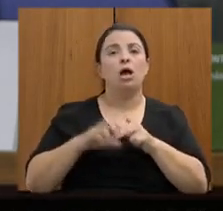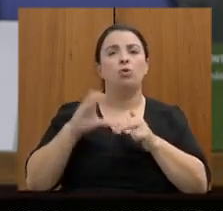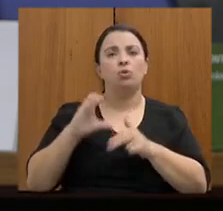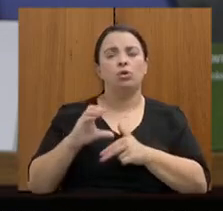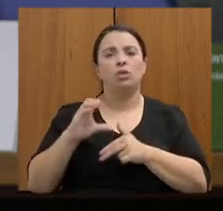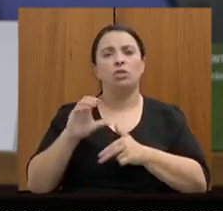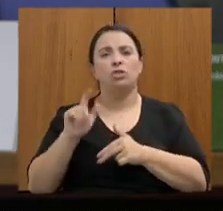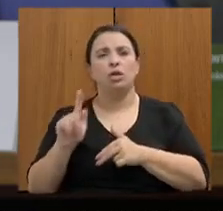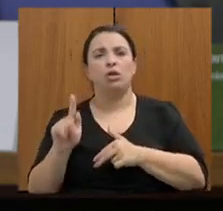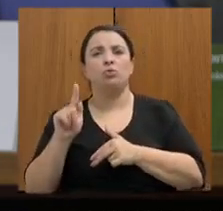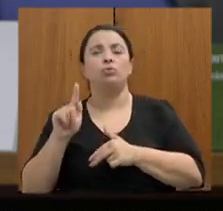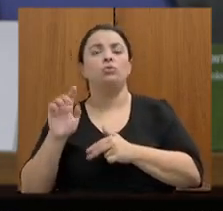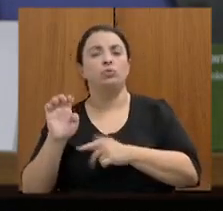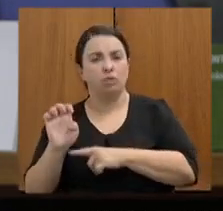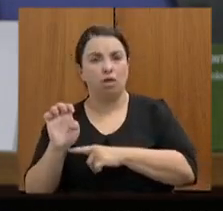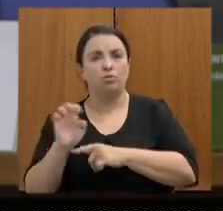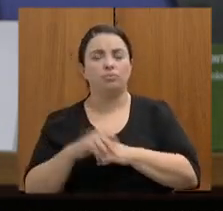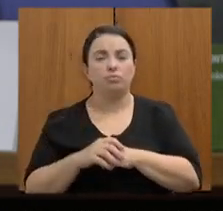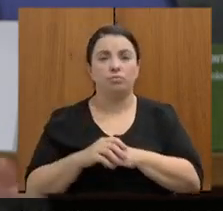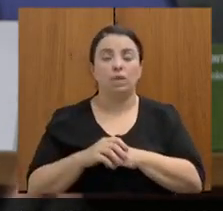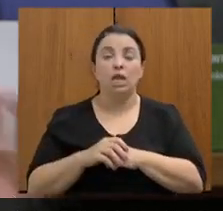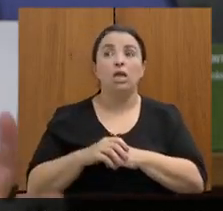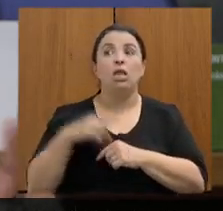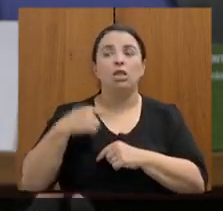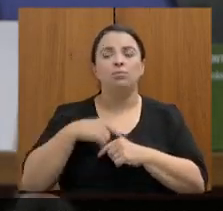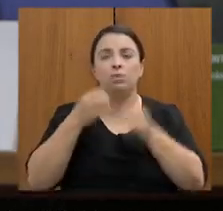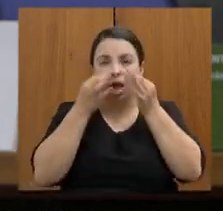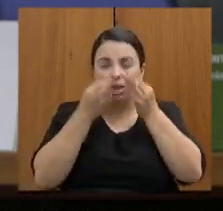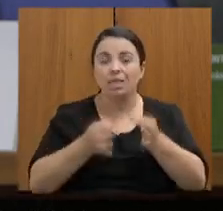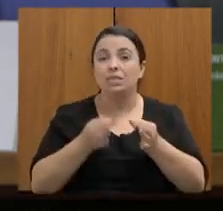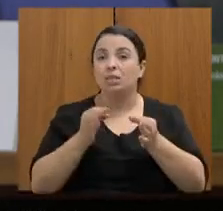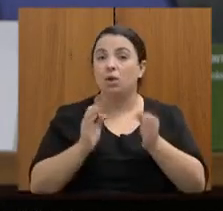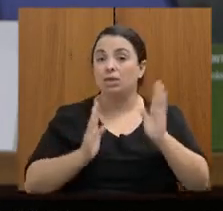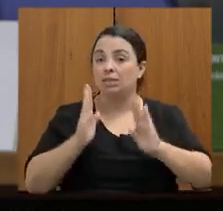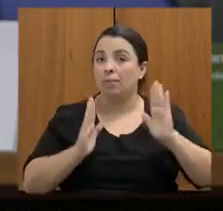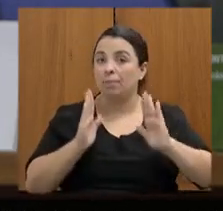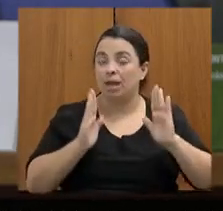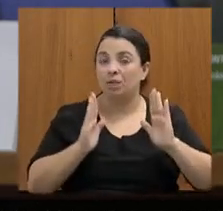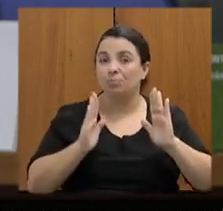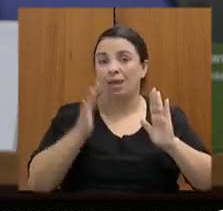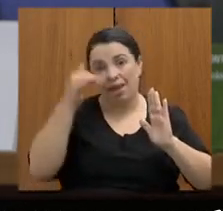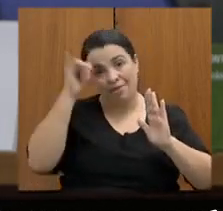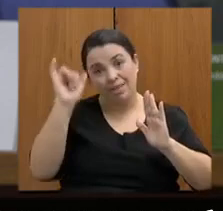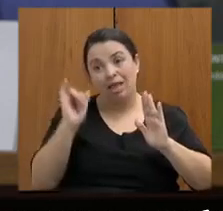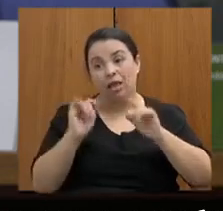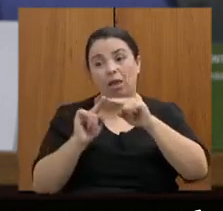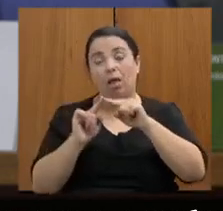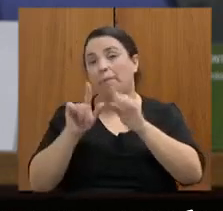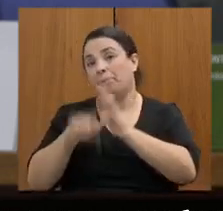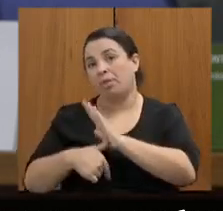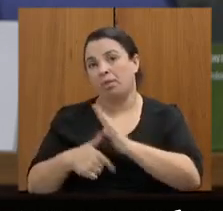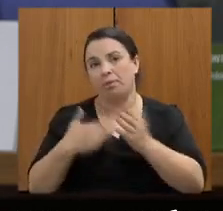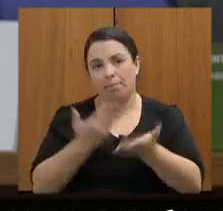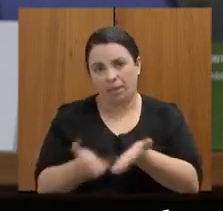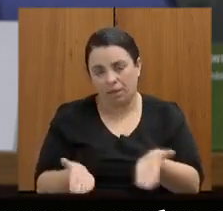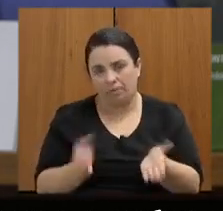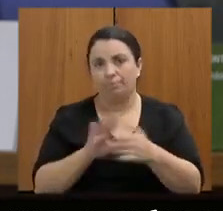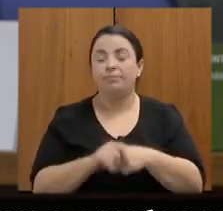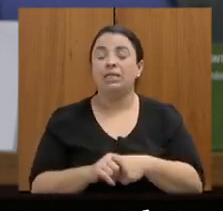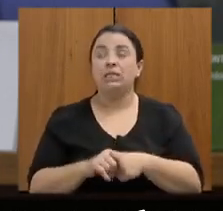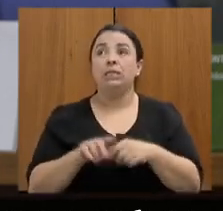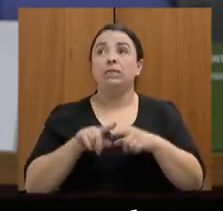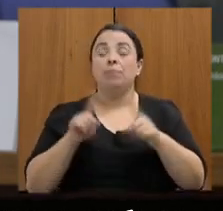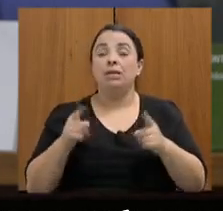prazos e não deixar vencer o que o que houve de grande transformação nesse nesse governo foi um cumprimento desses